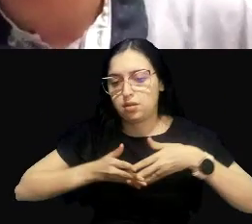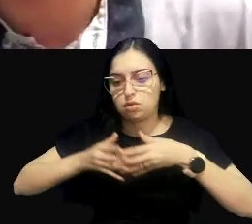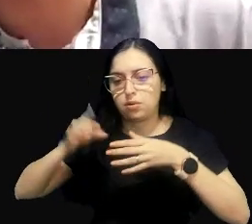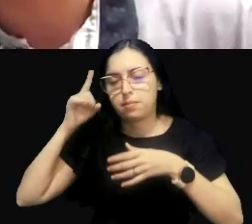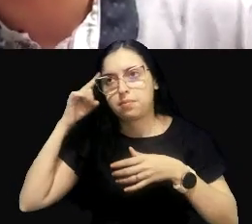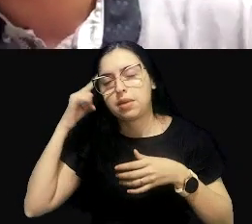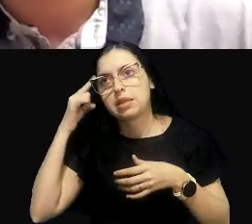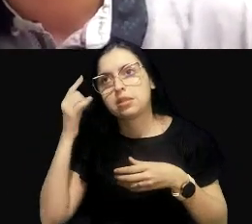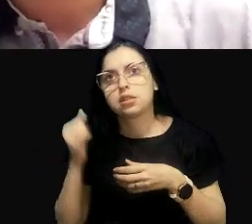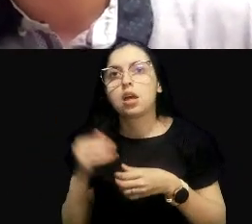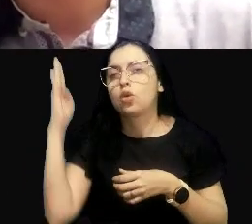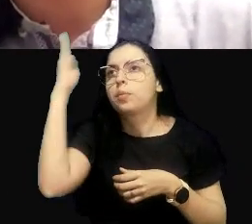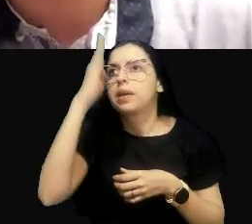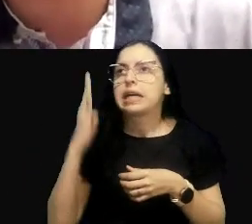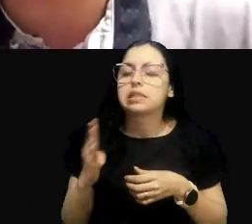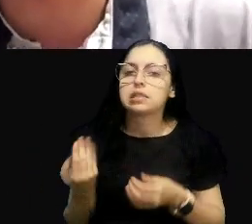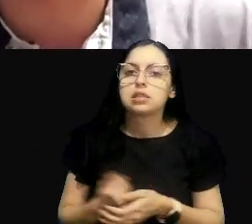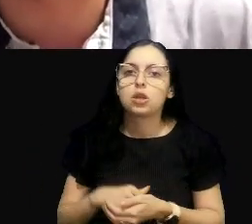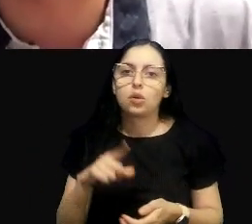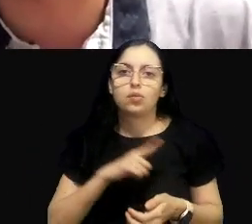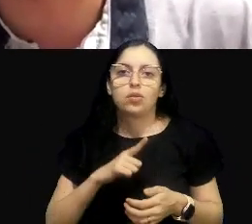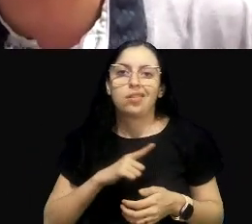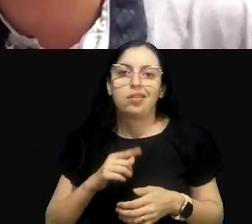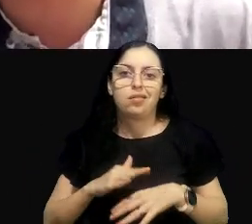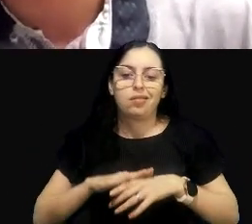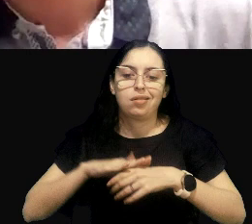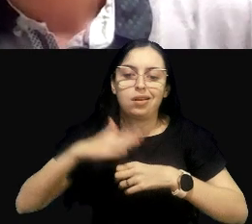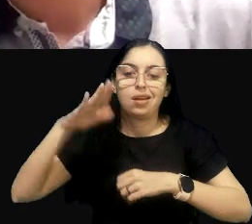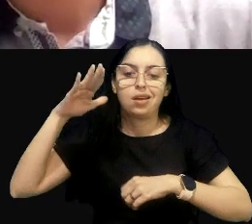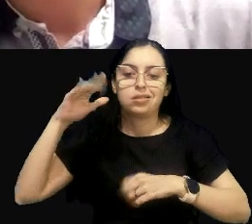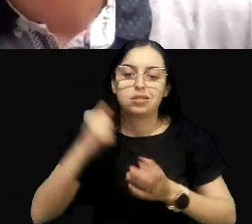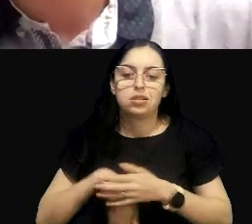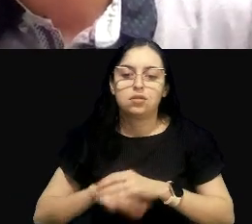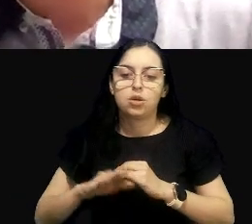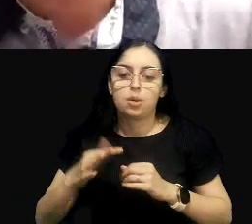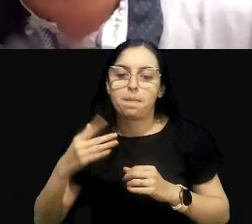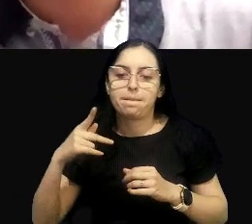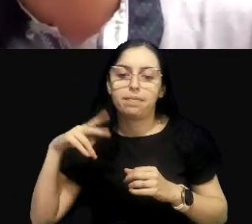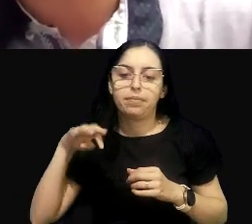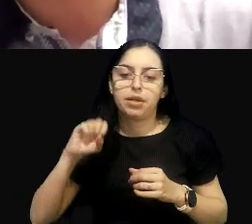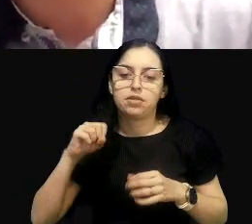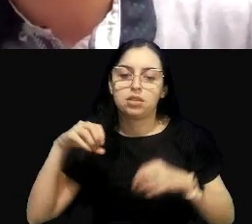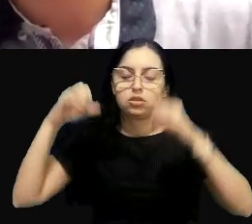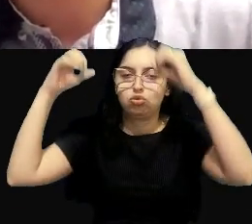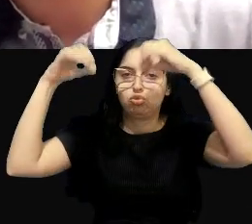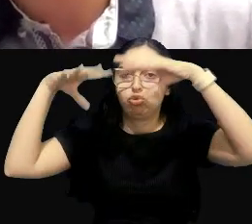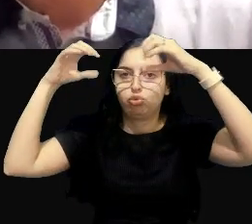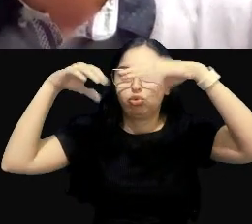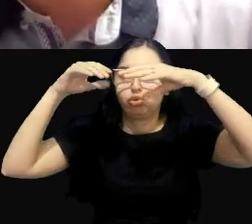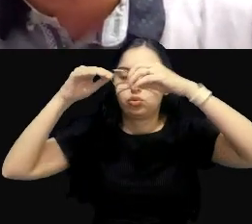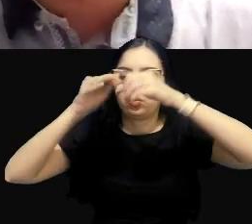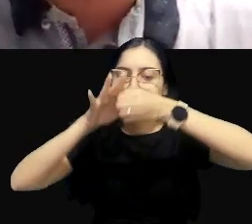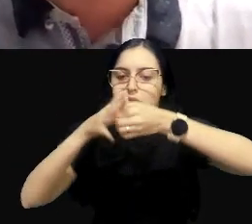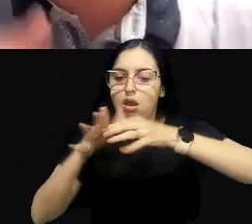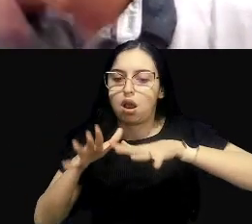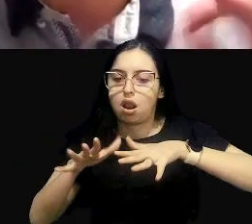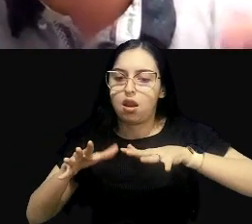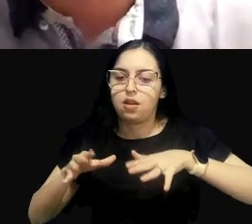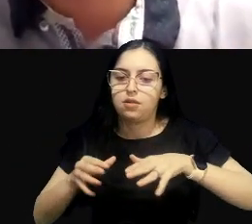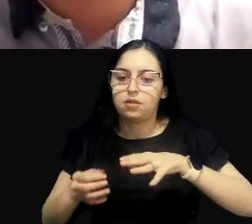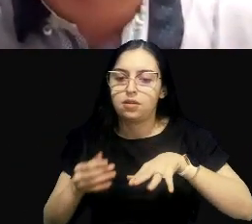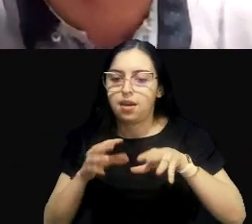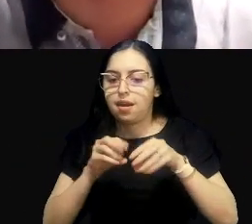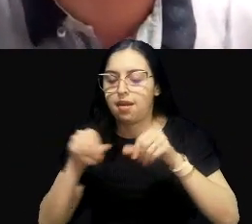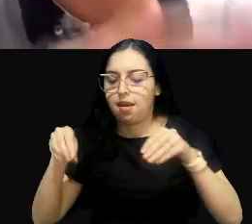tropical como o Brasil, em que a gente tem grandes níveis de precipitação. Essa chuva, ao cair sobre essas superfícies, ela lava,